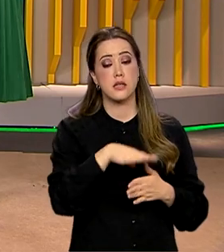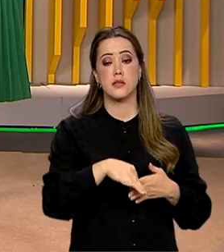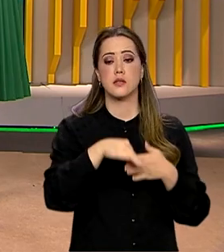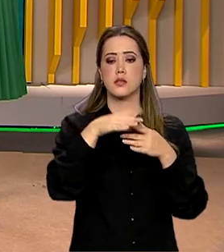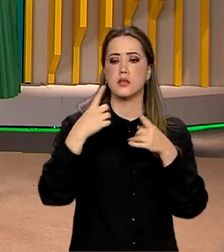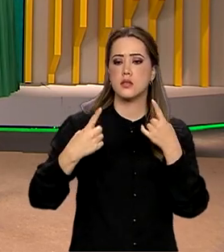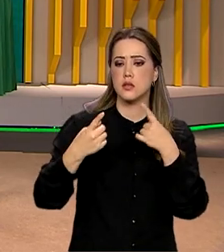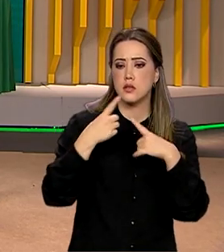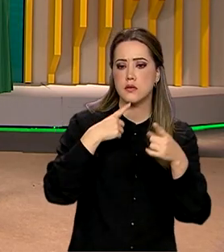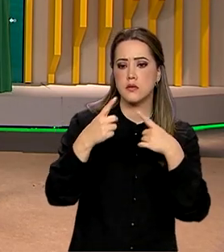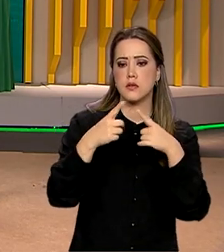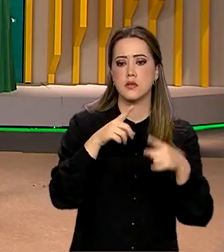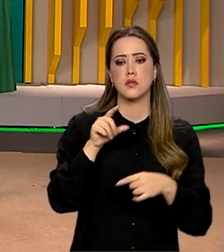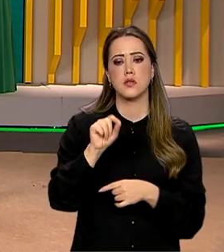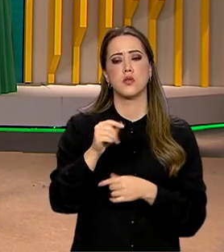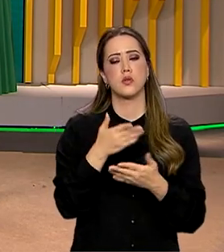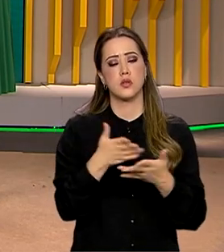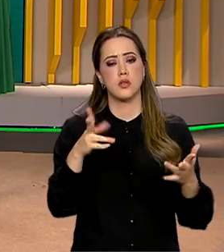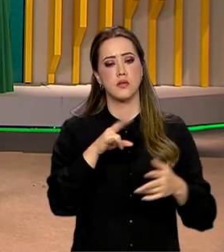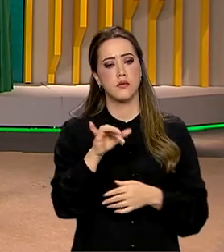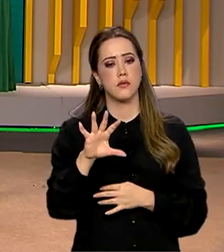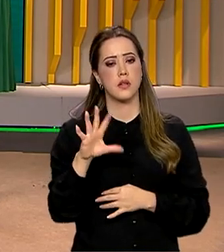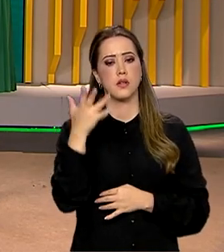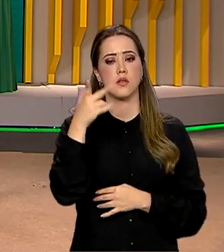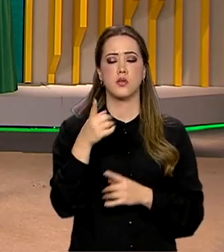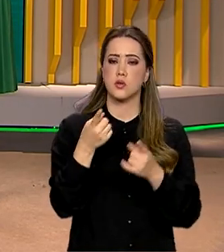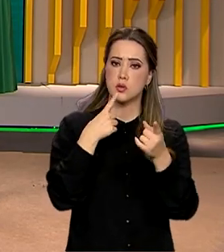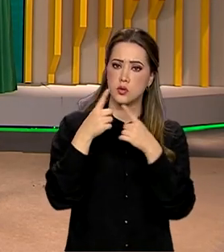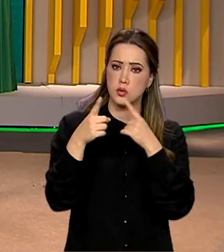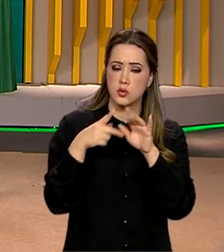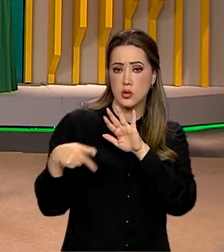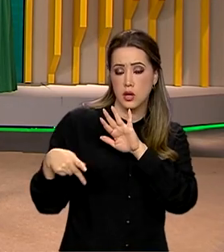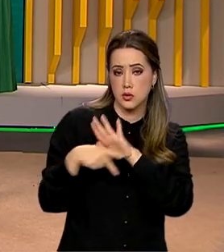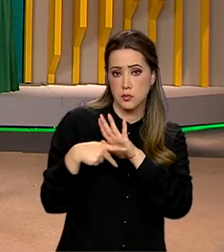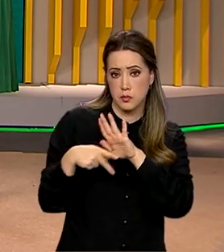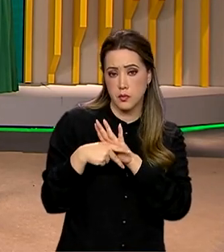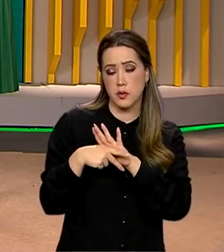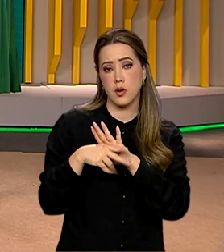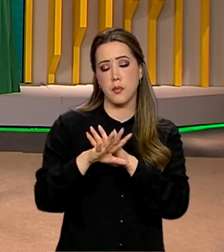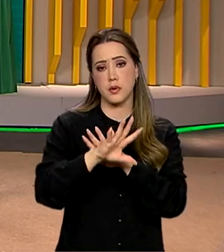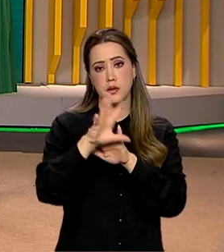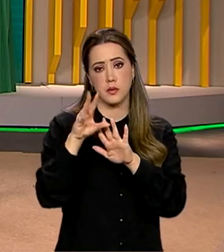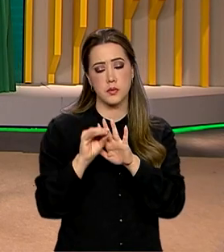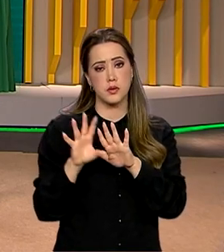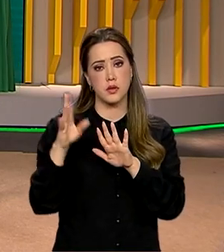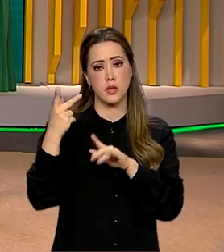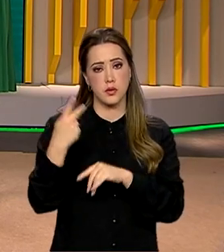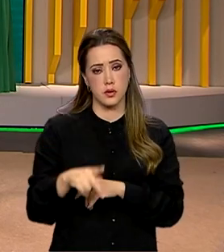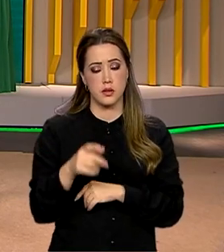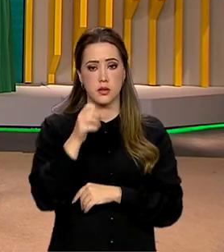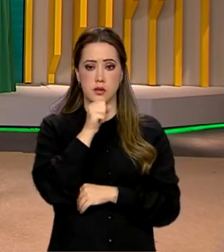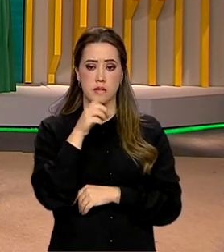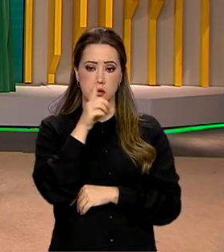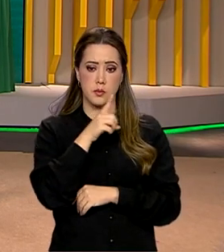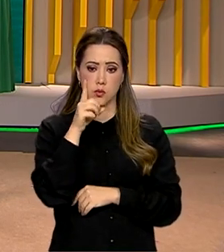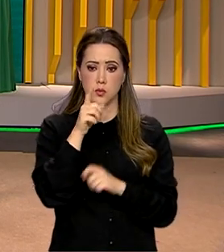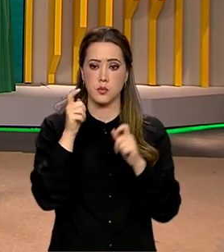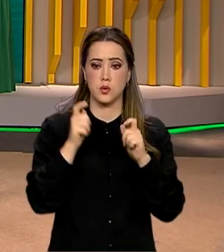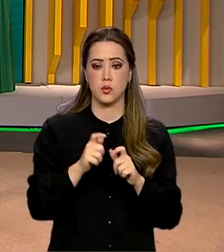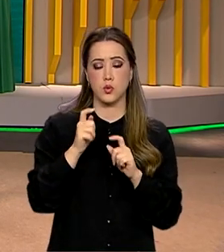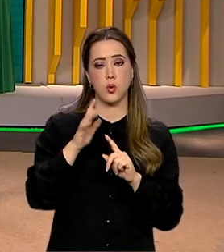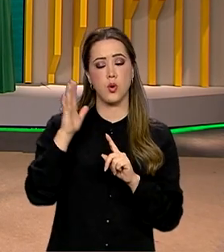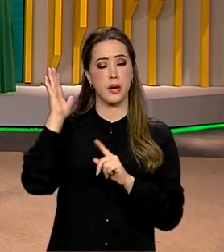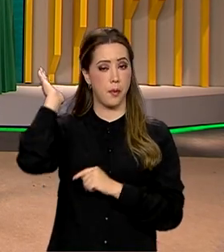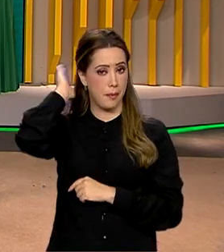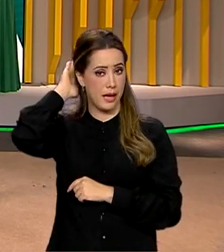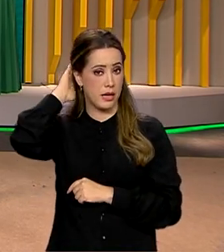vão discutir o que vai ser feito a partir dos diálogos amazônicos, que acontecem nesse fim de semana na capital paraense, com